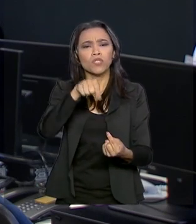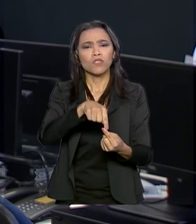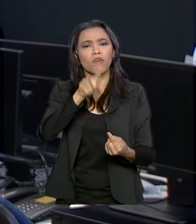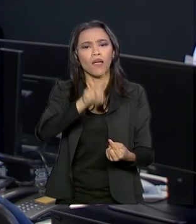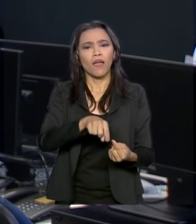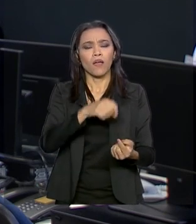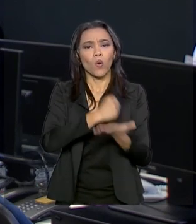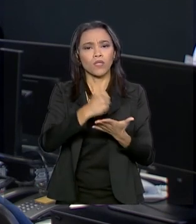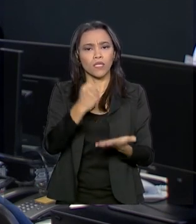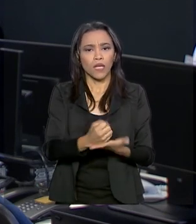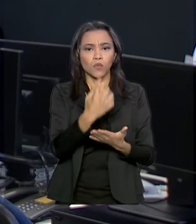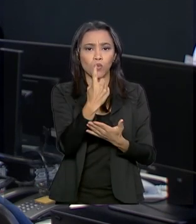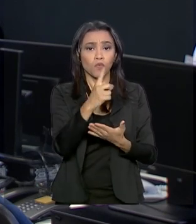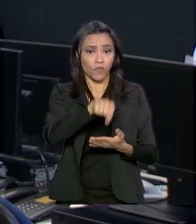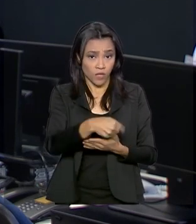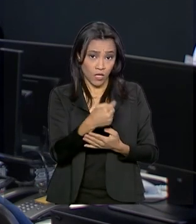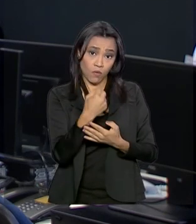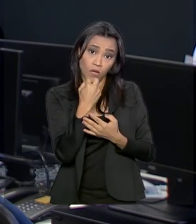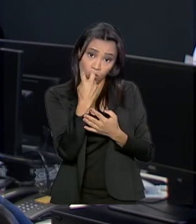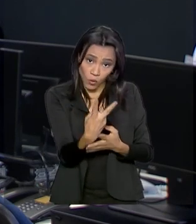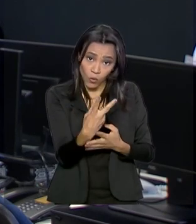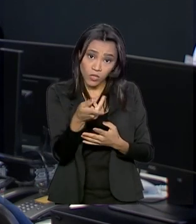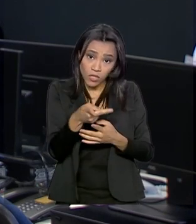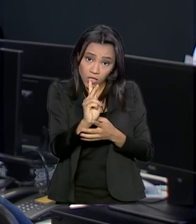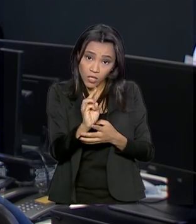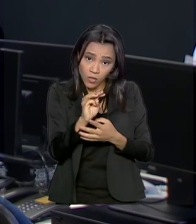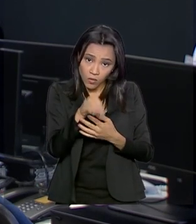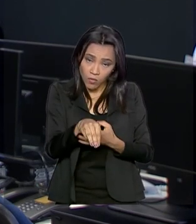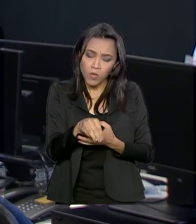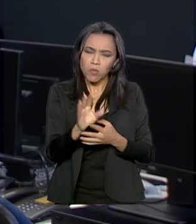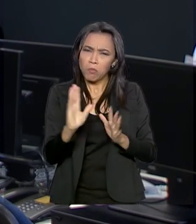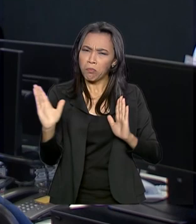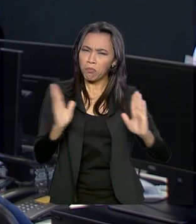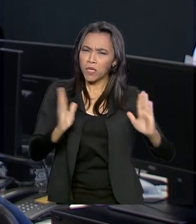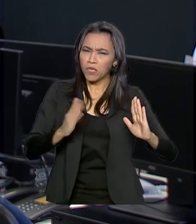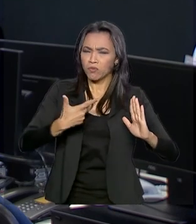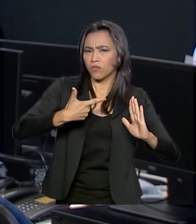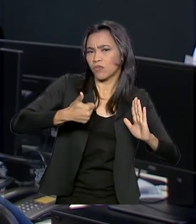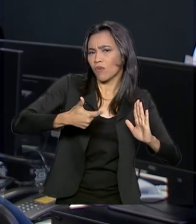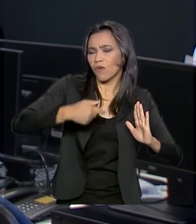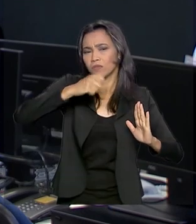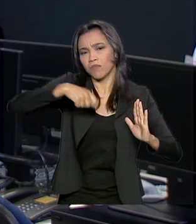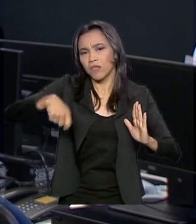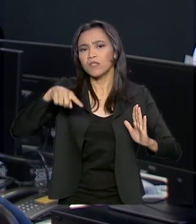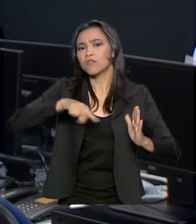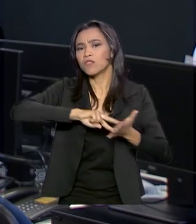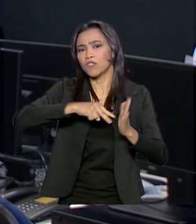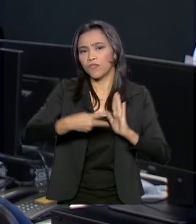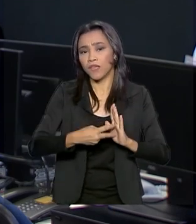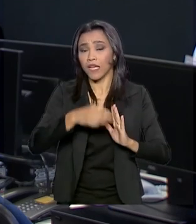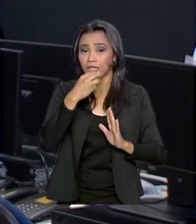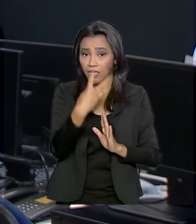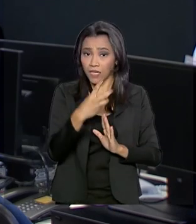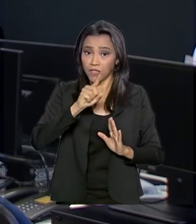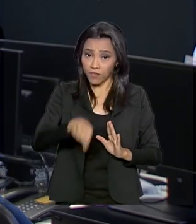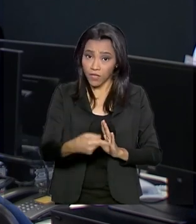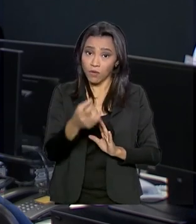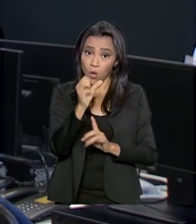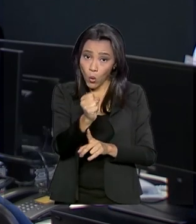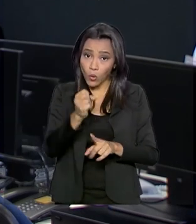,2 milhões de quilômetros no período de 12 meses, o que corresponde a R$ 3,8 milhões.